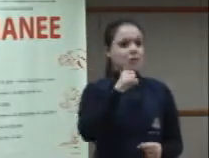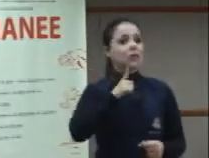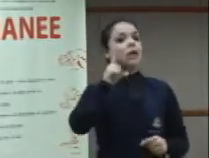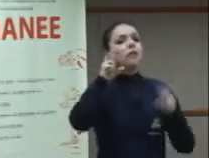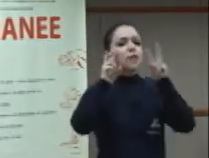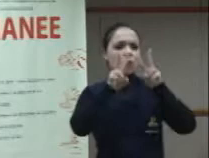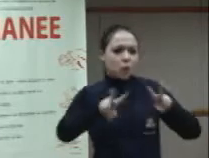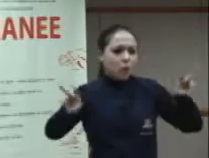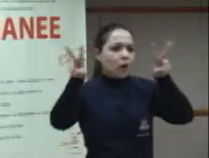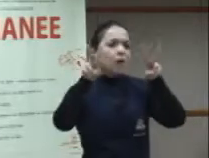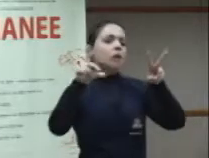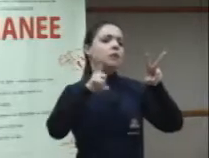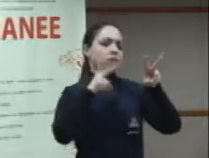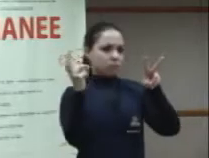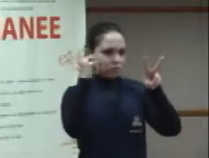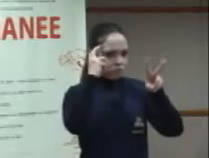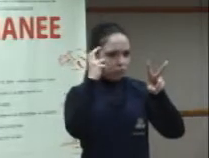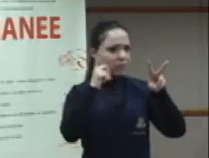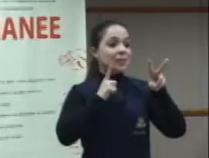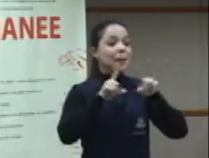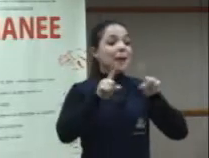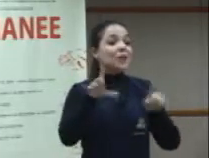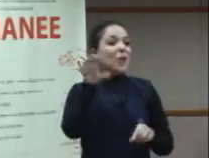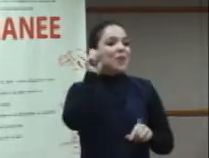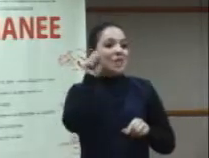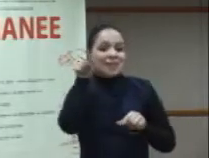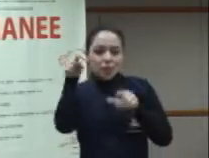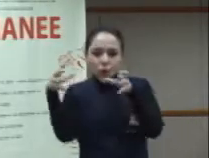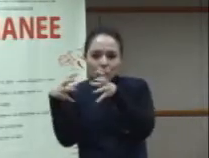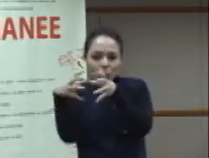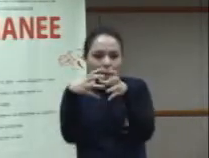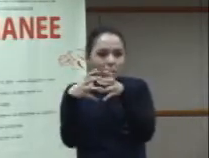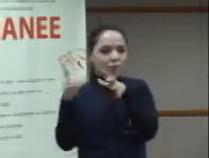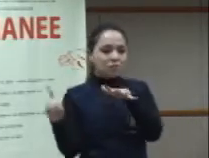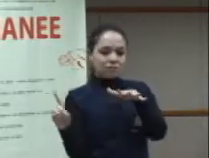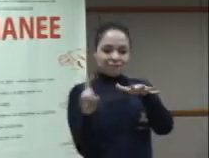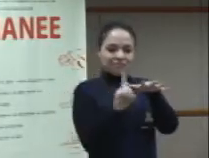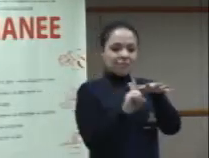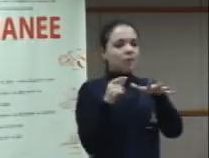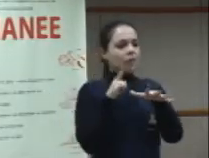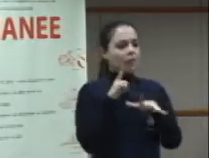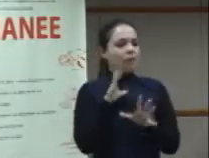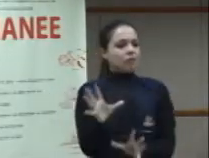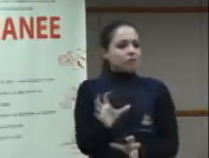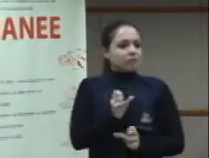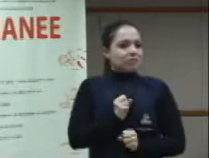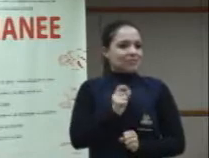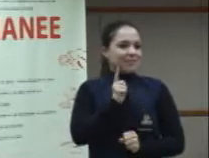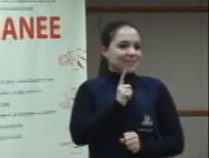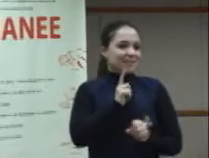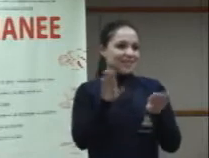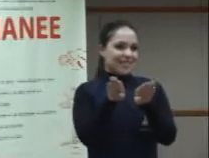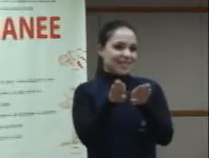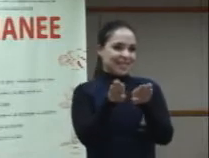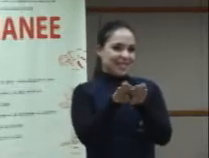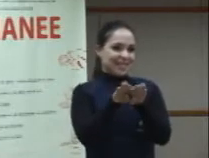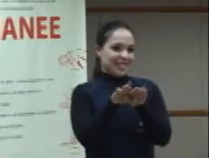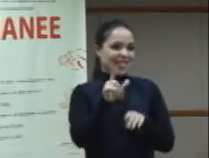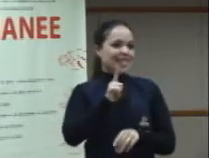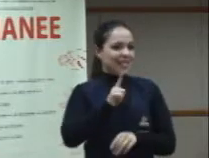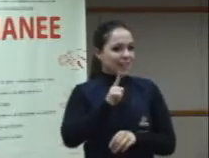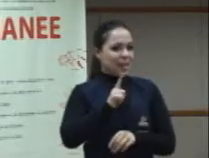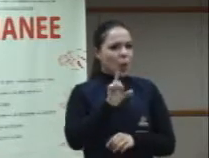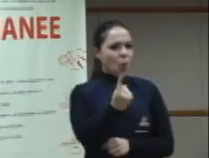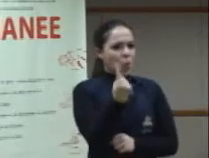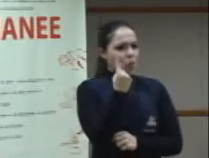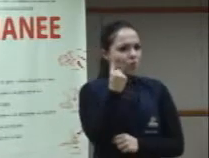mas ele absorve a cultura ouvinte desse universo que ele está inserindo. Então, cultura surda seria fazer um recorte